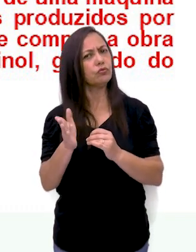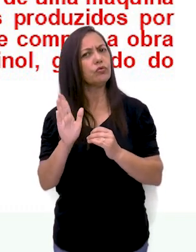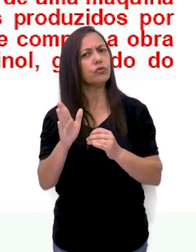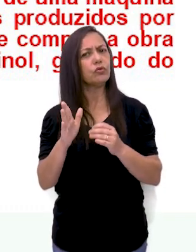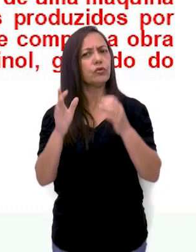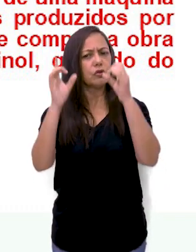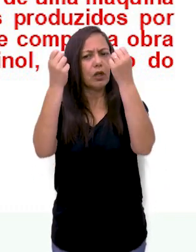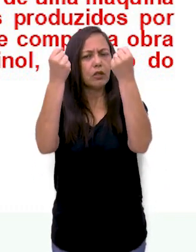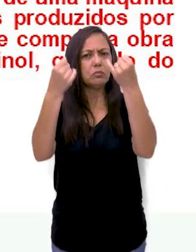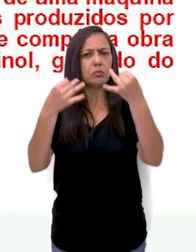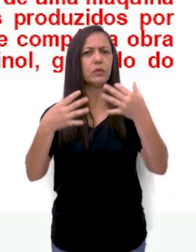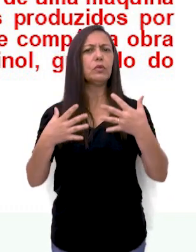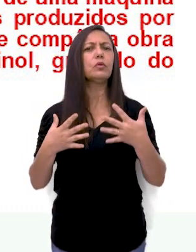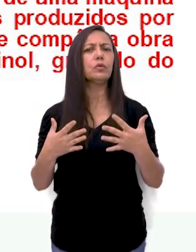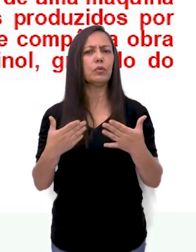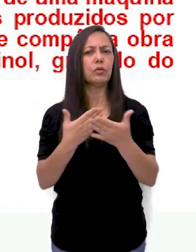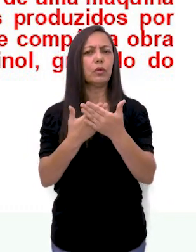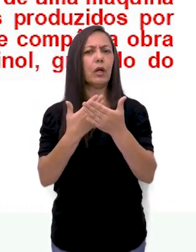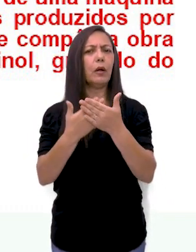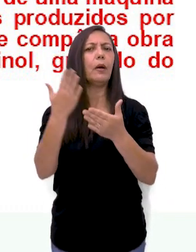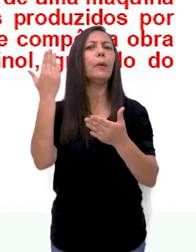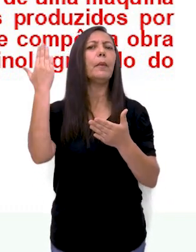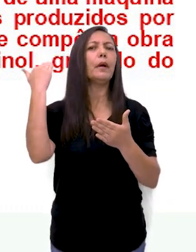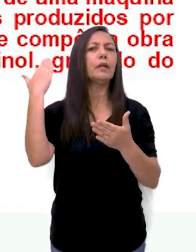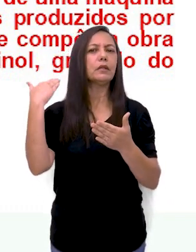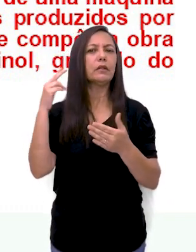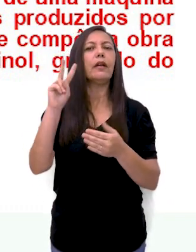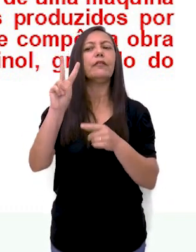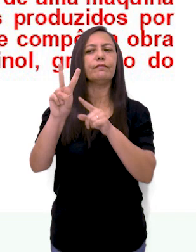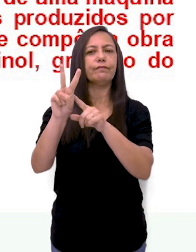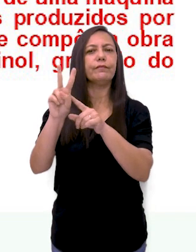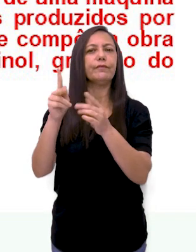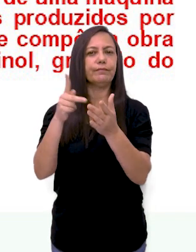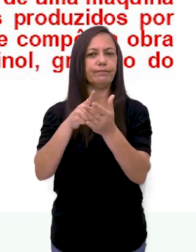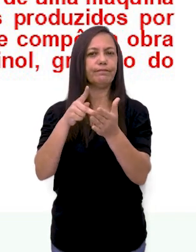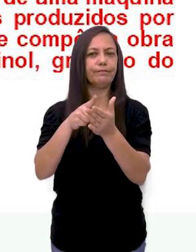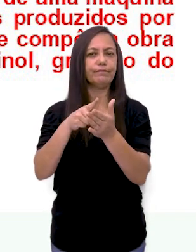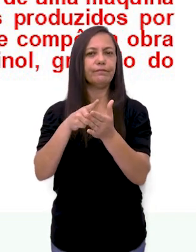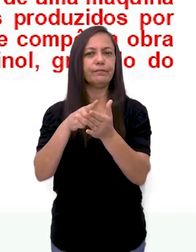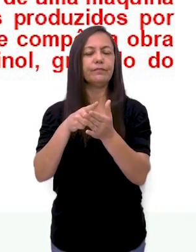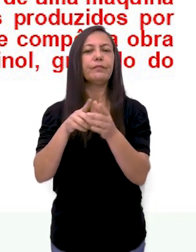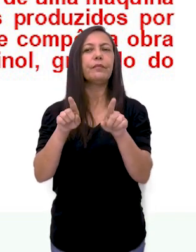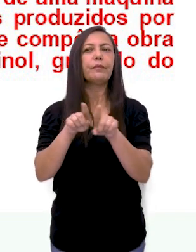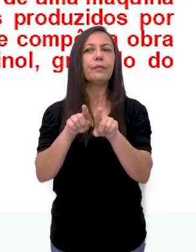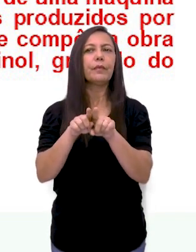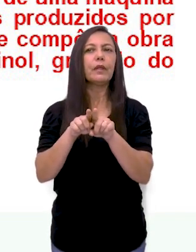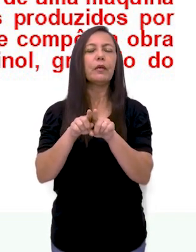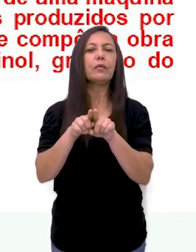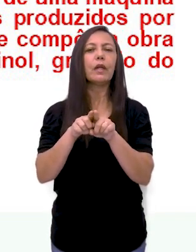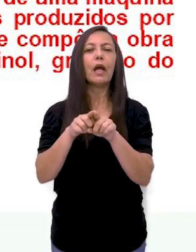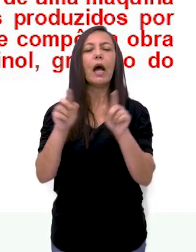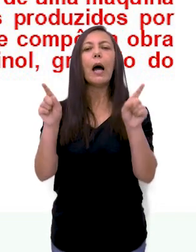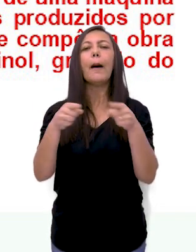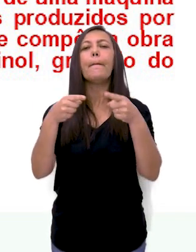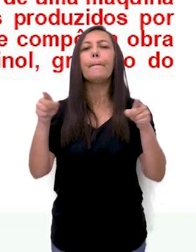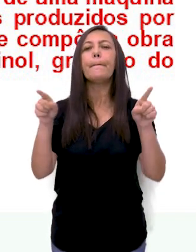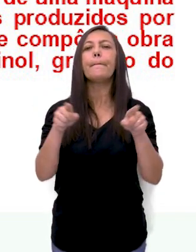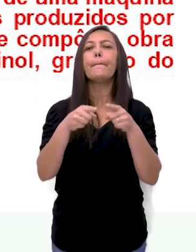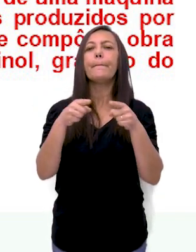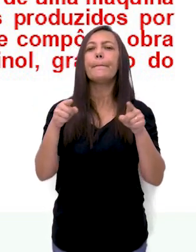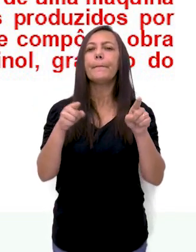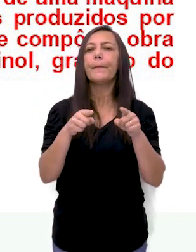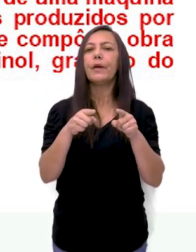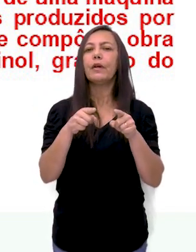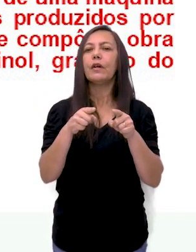ao longo das nossas aulas. Claro que isso é verdadeiro. Podemos afirmar que a música é a